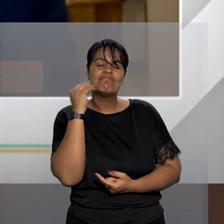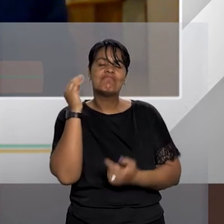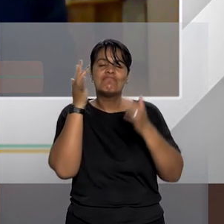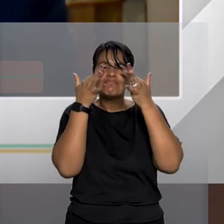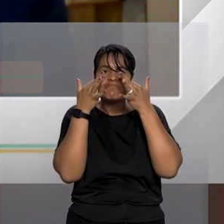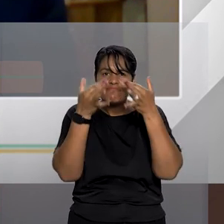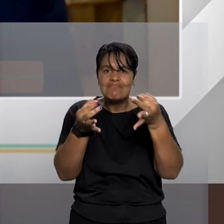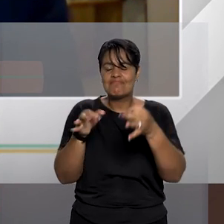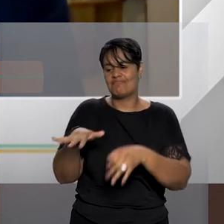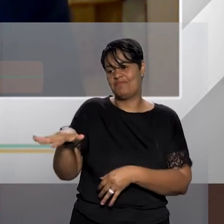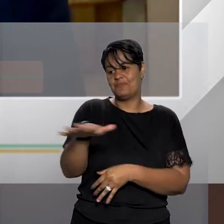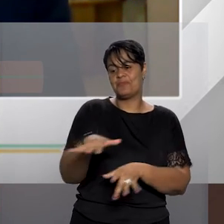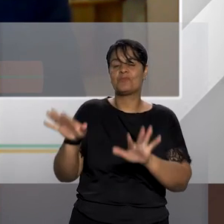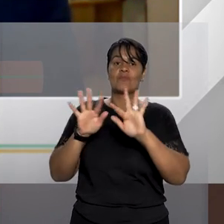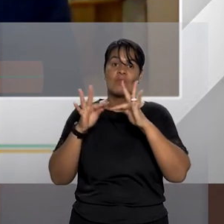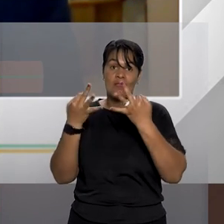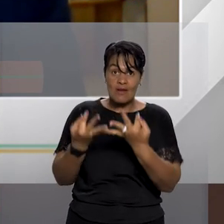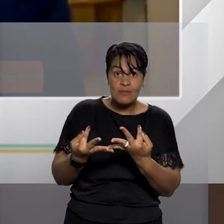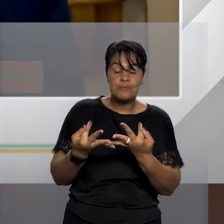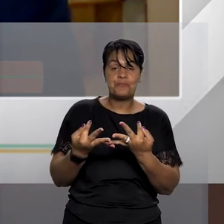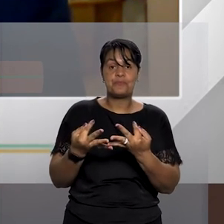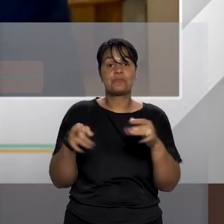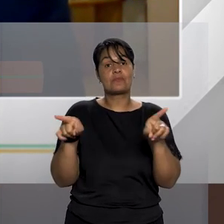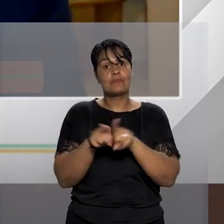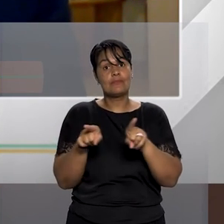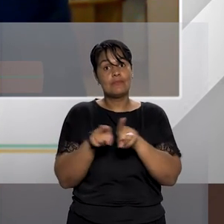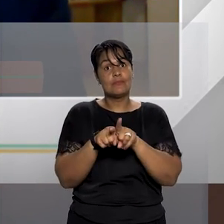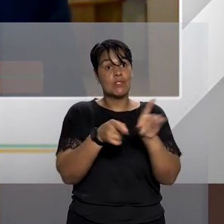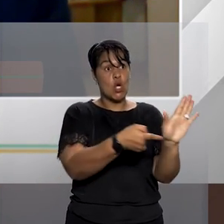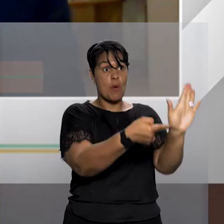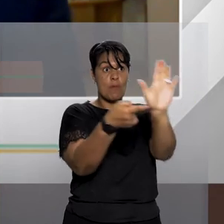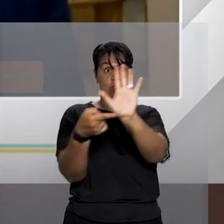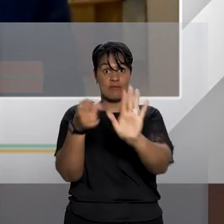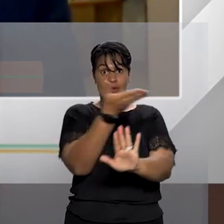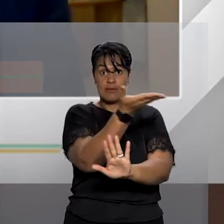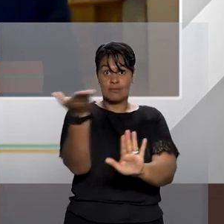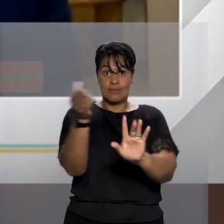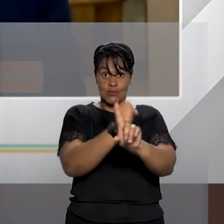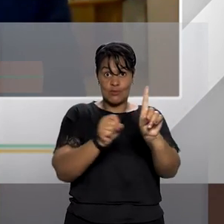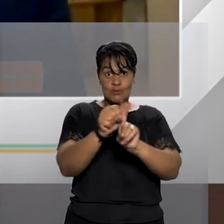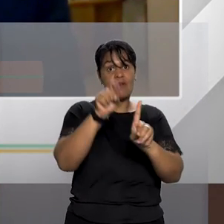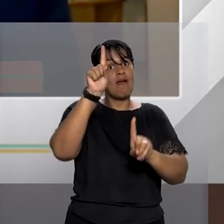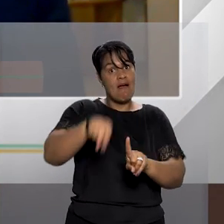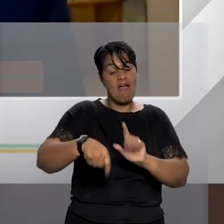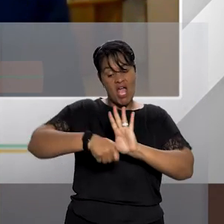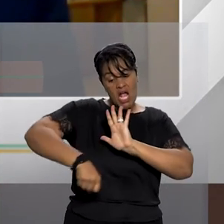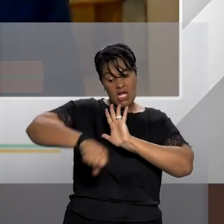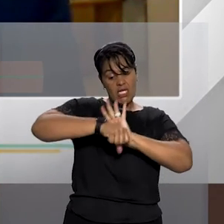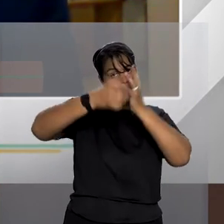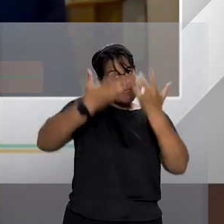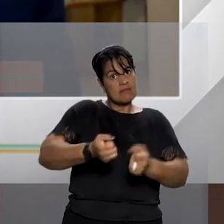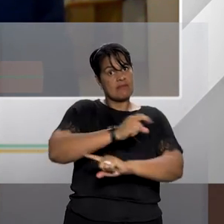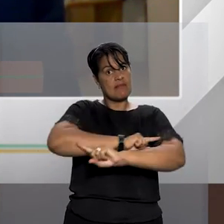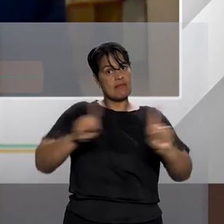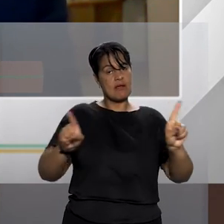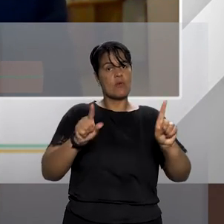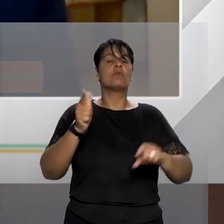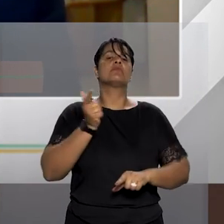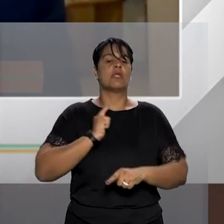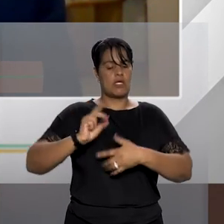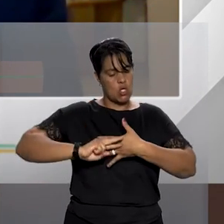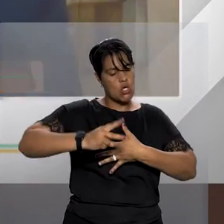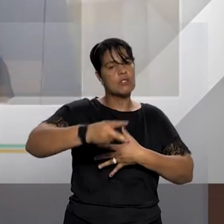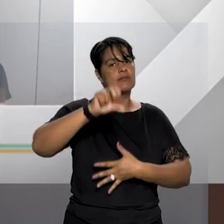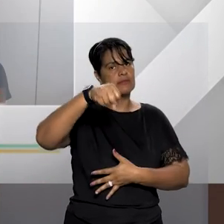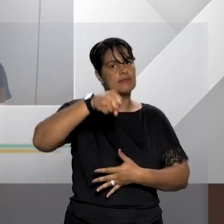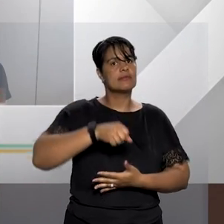vítima do feminicídio e transmitir essa ideia de que este é um crime inaceitável que tem consequências em todas as esferas para ele se